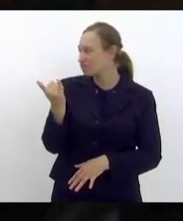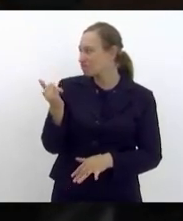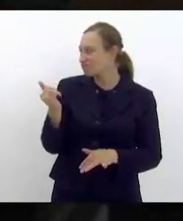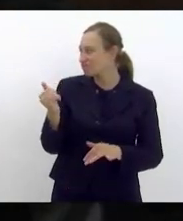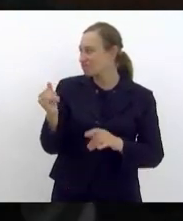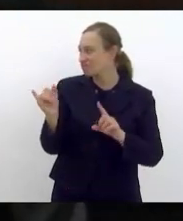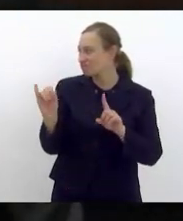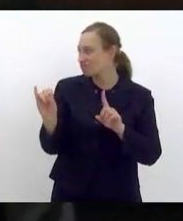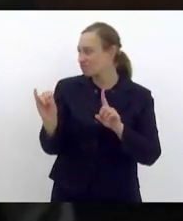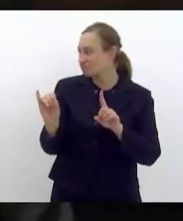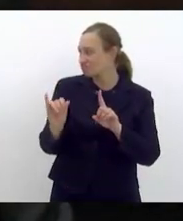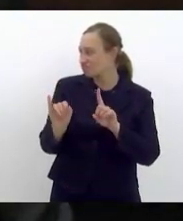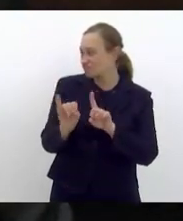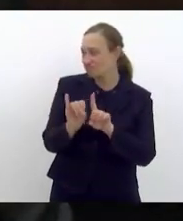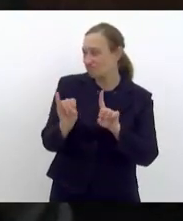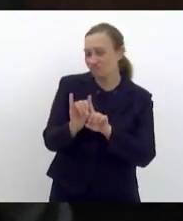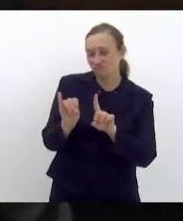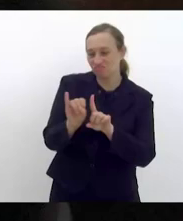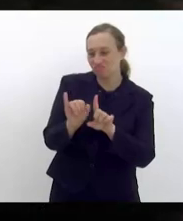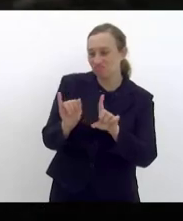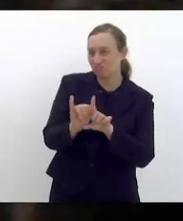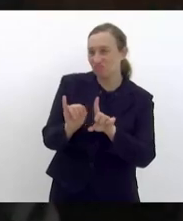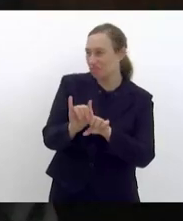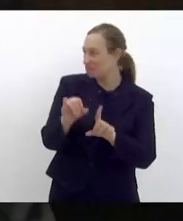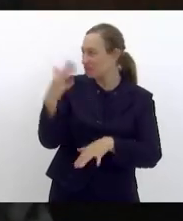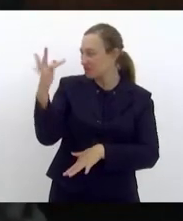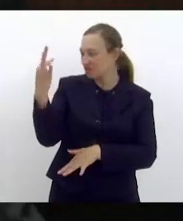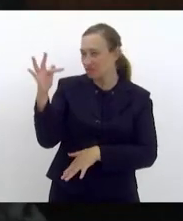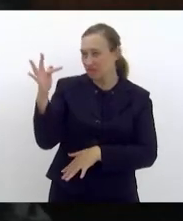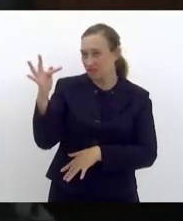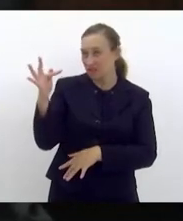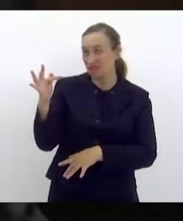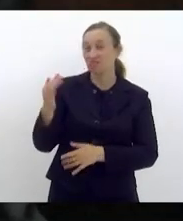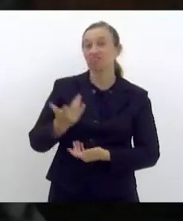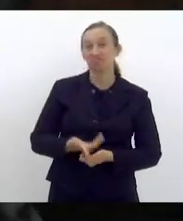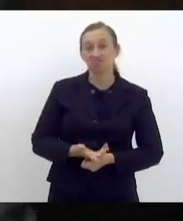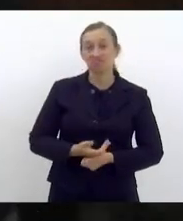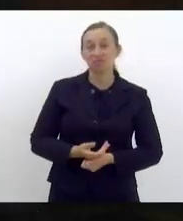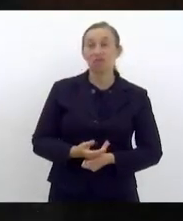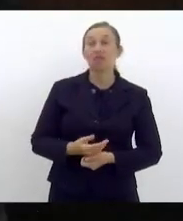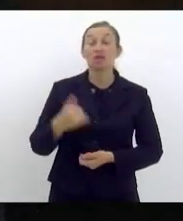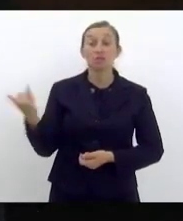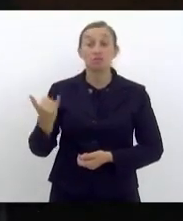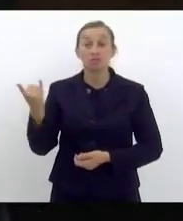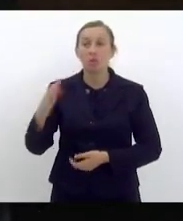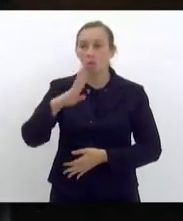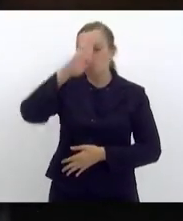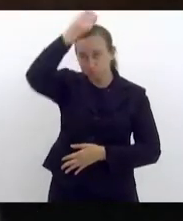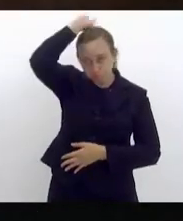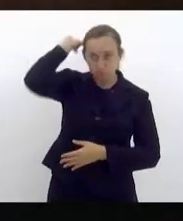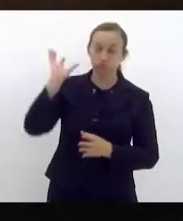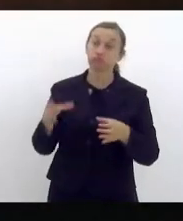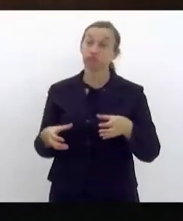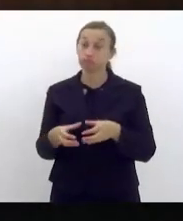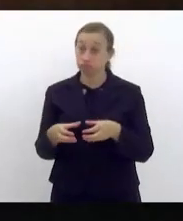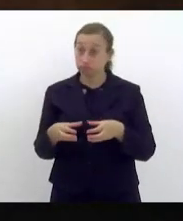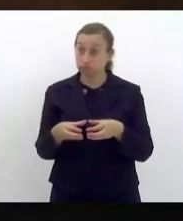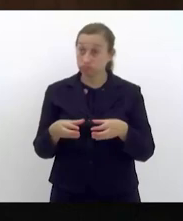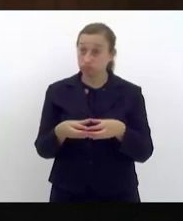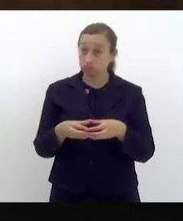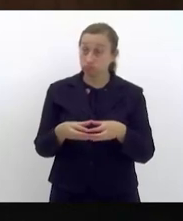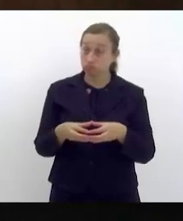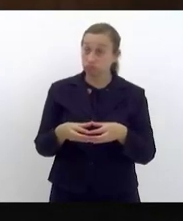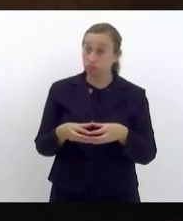Vale a pena ressaltar o trabalho digno e importante do corpo de bombeiro, os